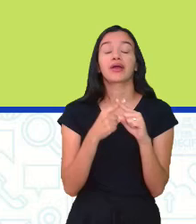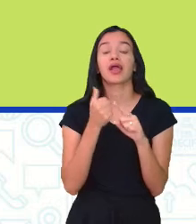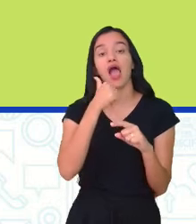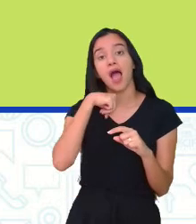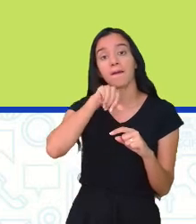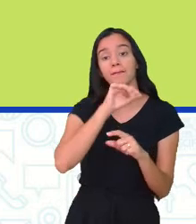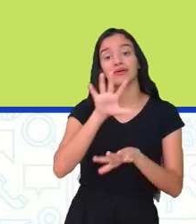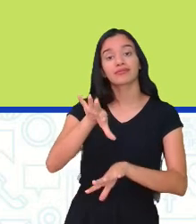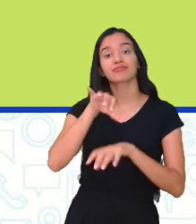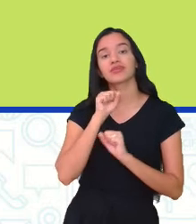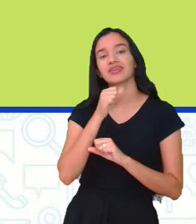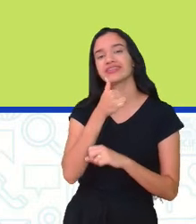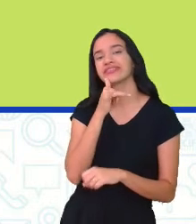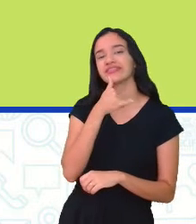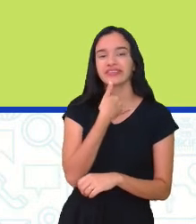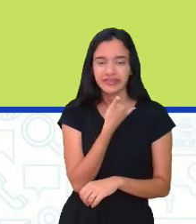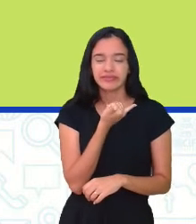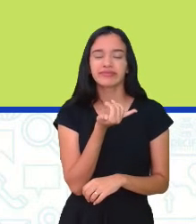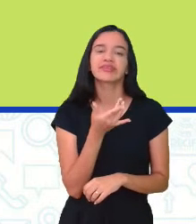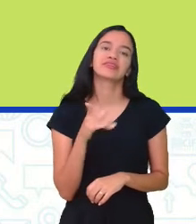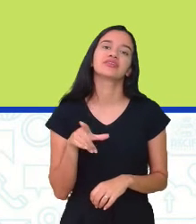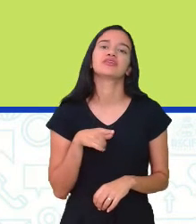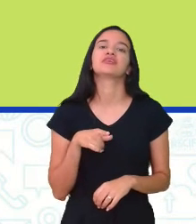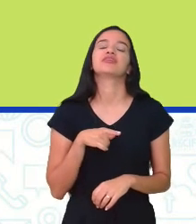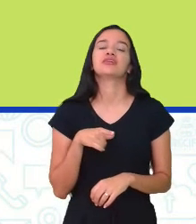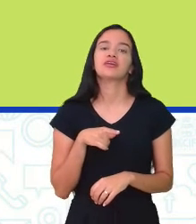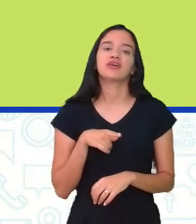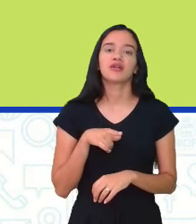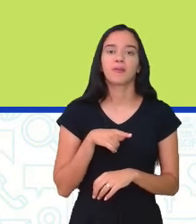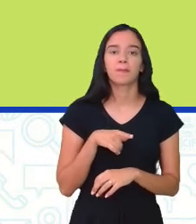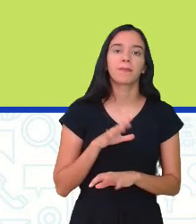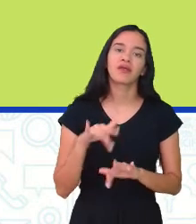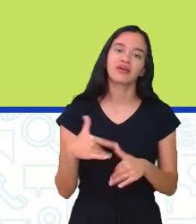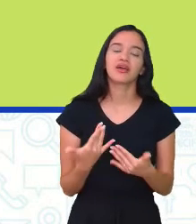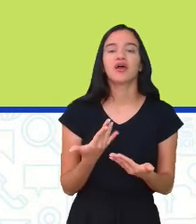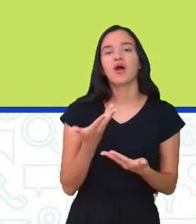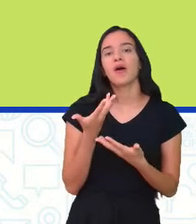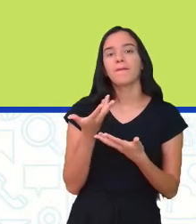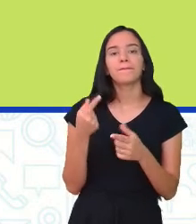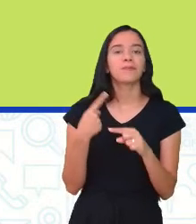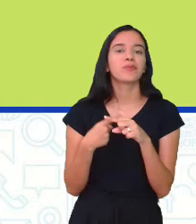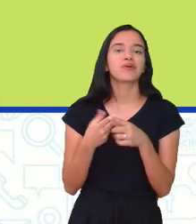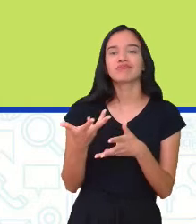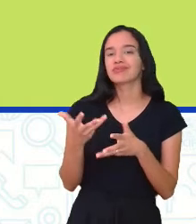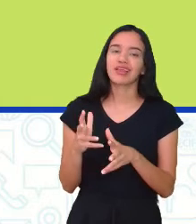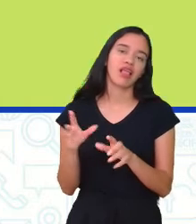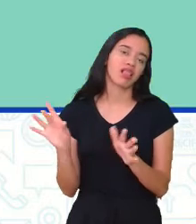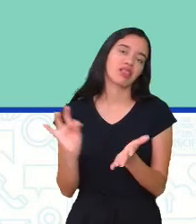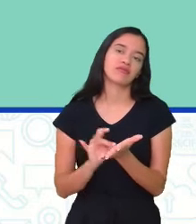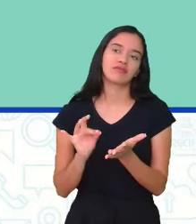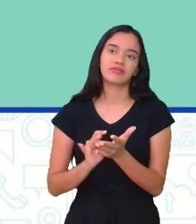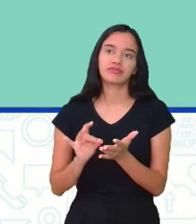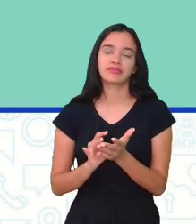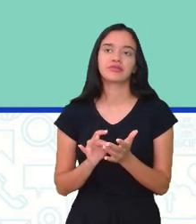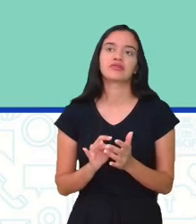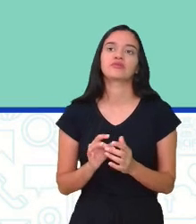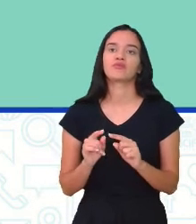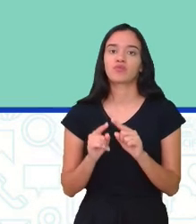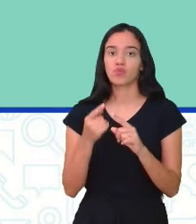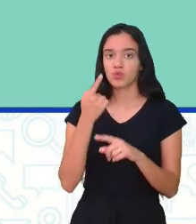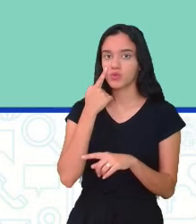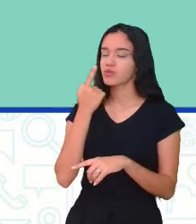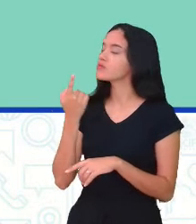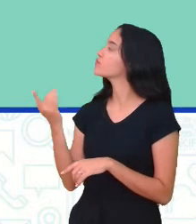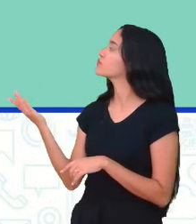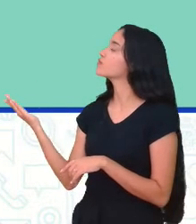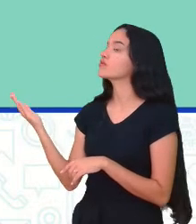contaminou infelizmente tinha e contaminou o bebê sem querer na verdade mas contaminou o bebê com a sífilis e aqui